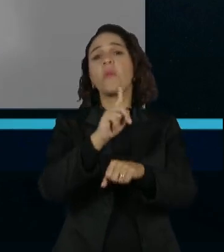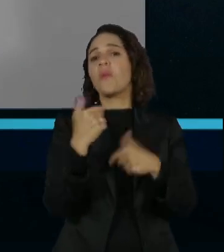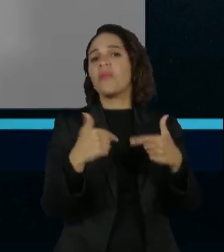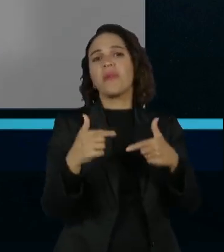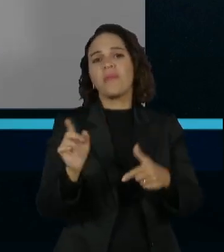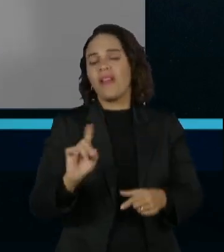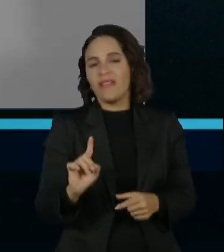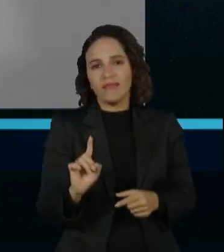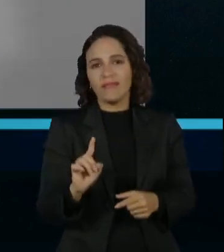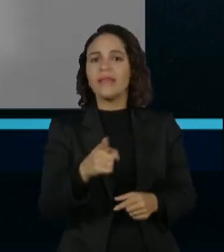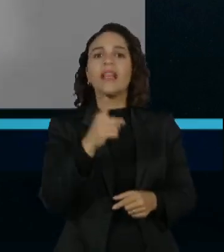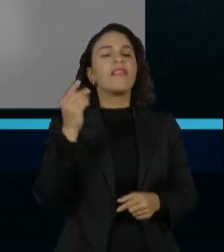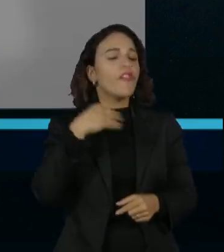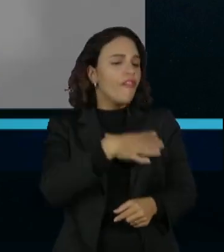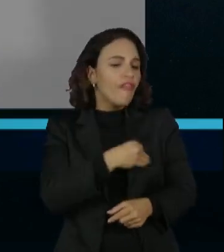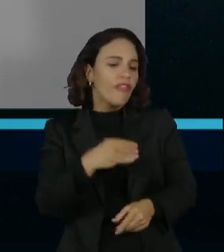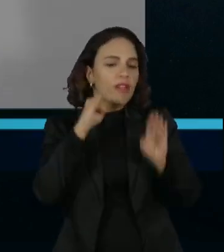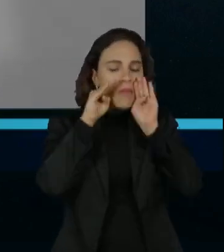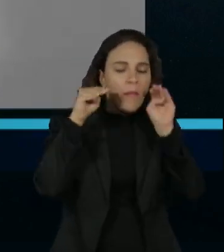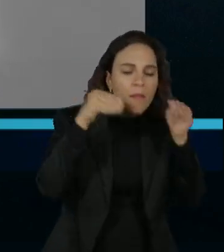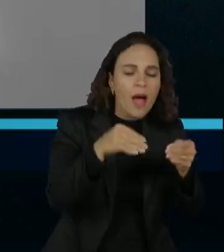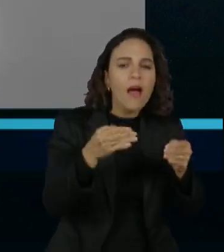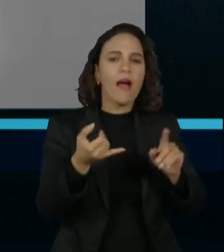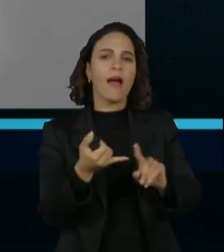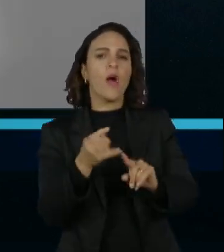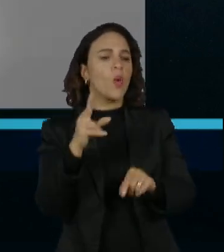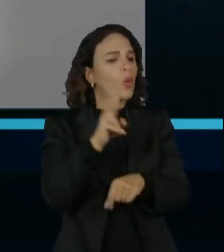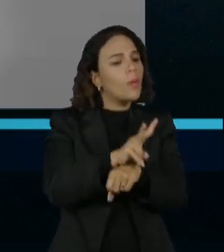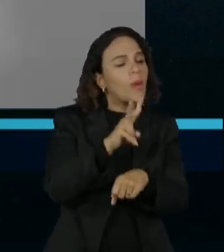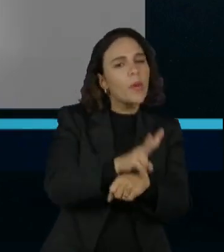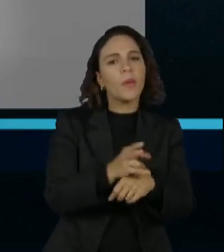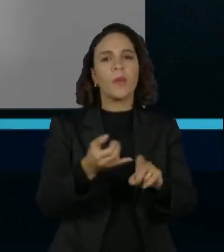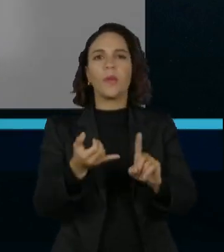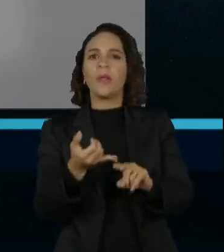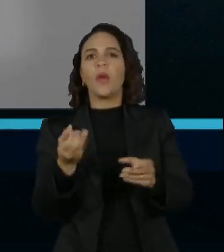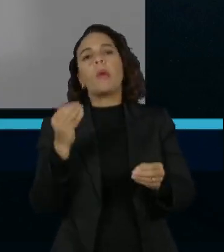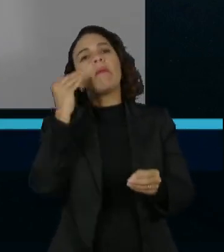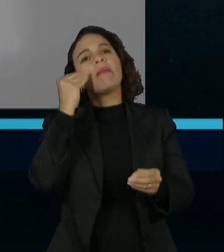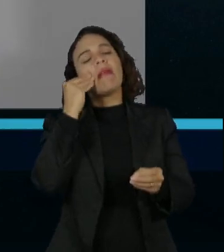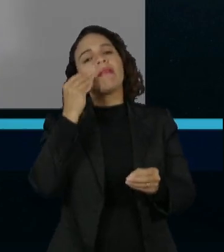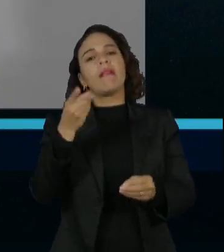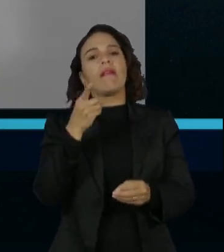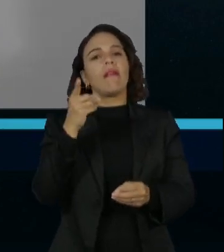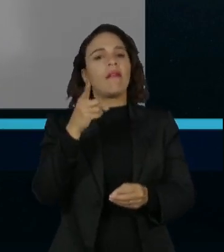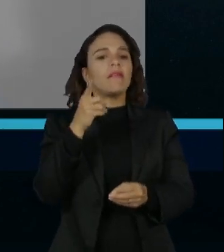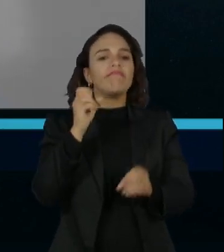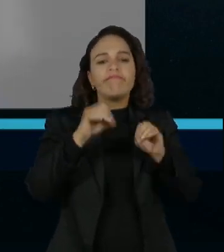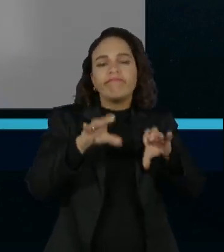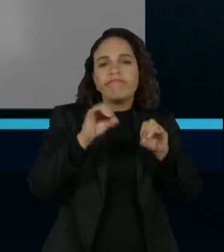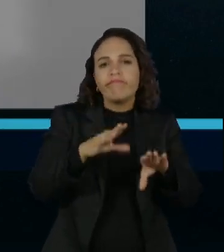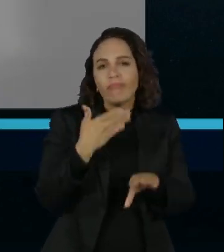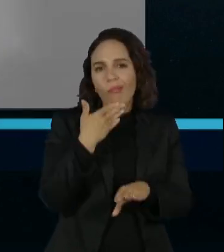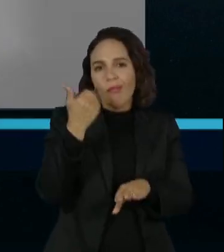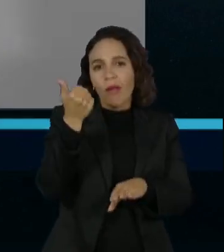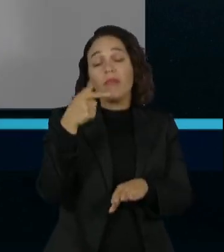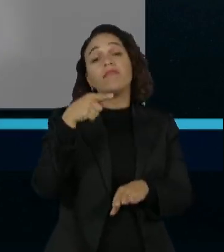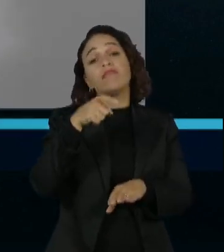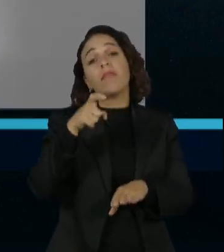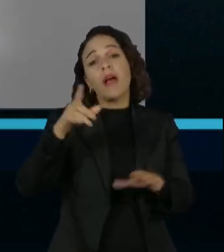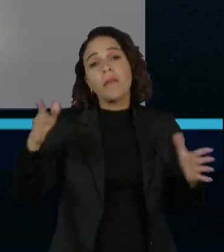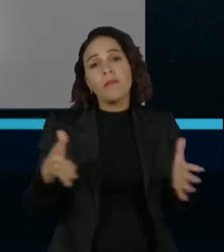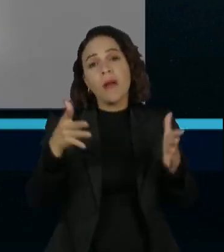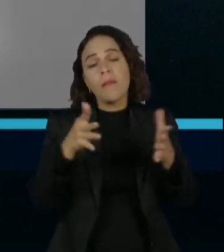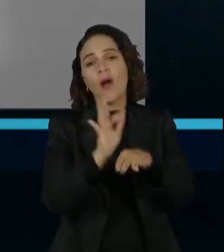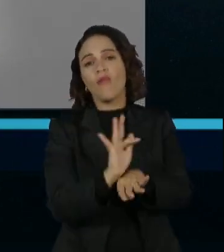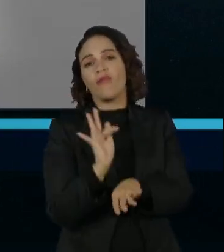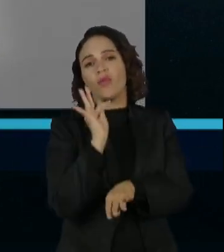sai para investir no filho dela, para tomar conta, para dar uma possibilidade de aprendizado melhor, isso favorece o capital humano no